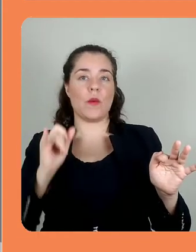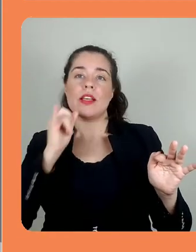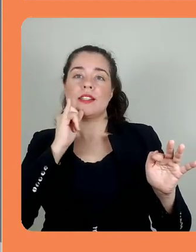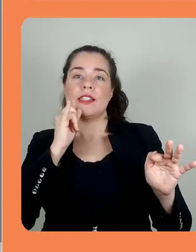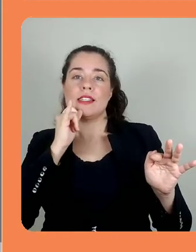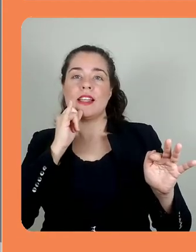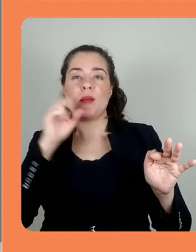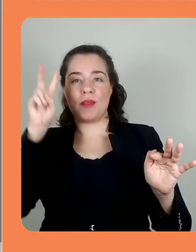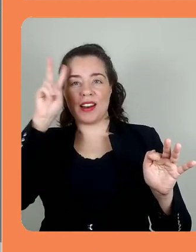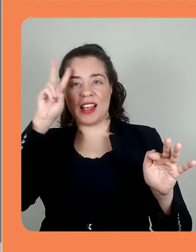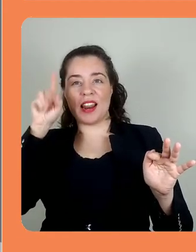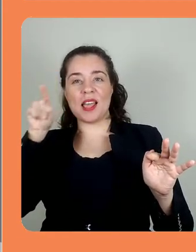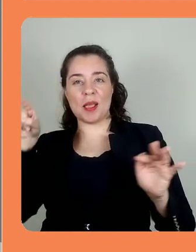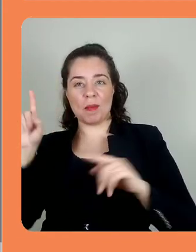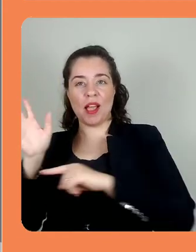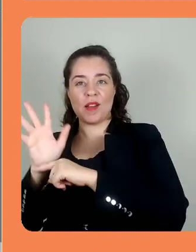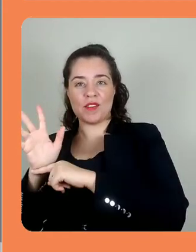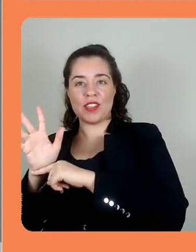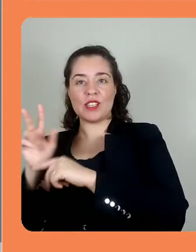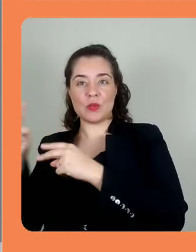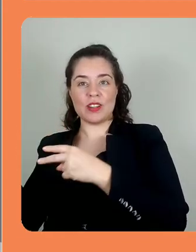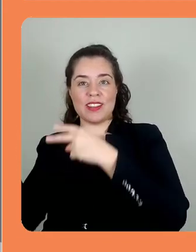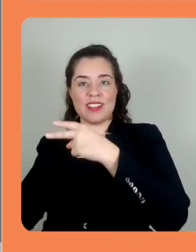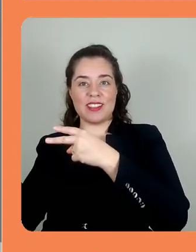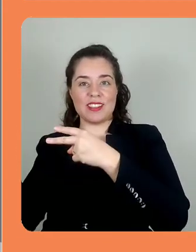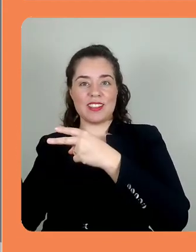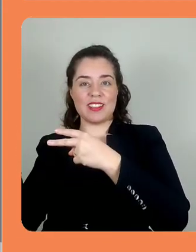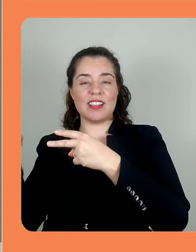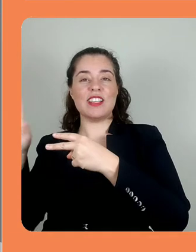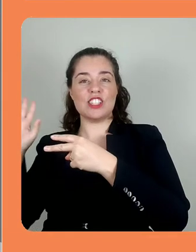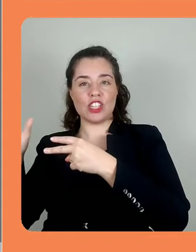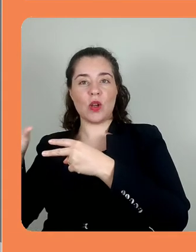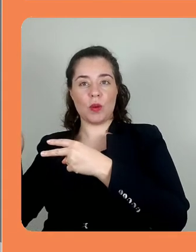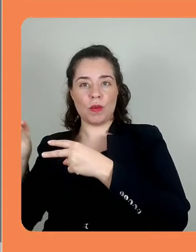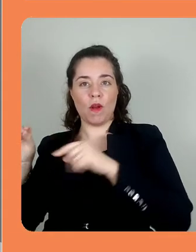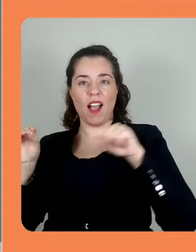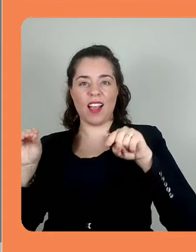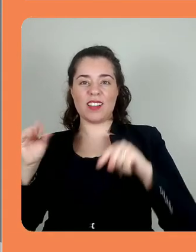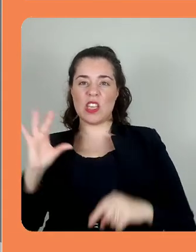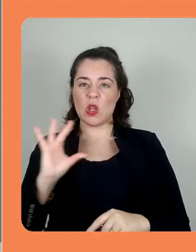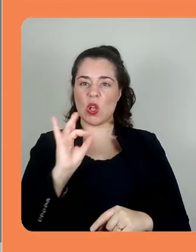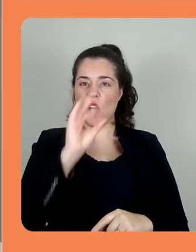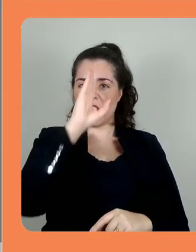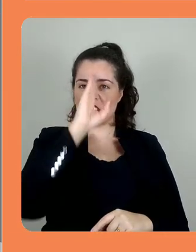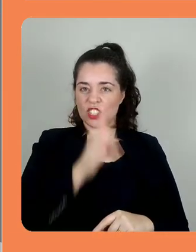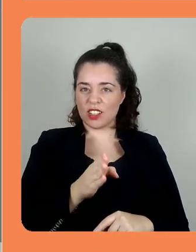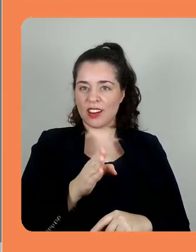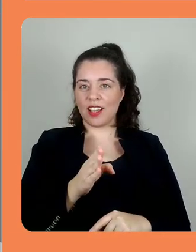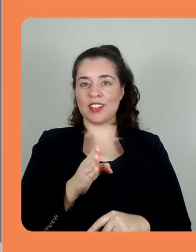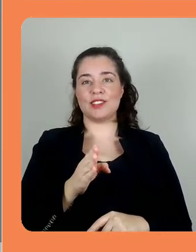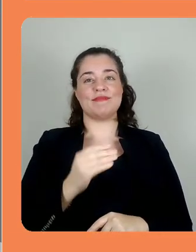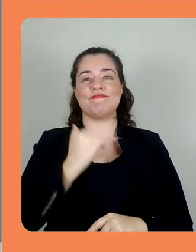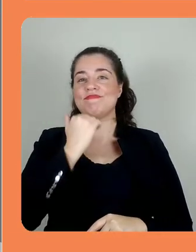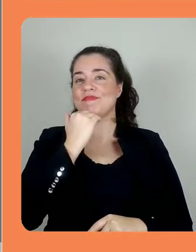Não basta eu vir aqui e copiar, e colar, ó. Clicar aqui e colar.